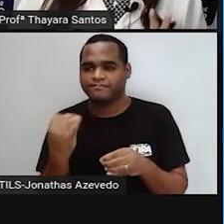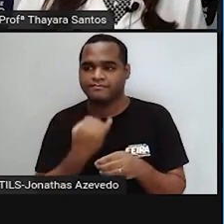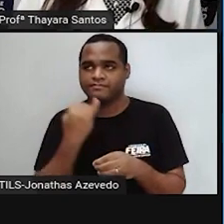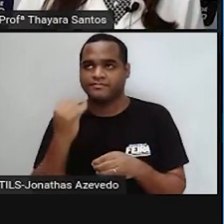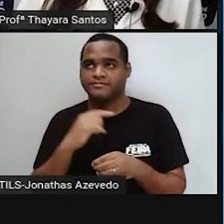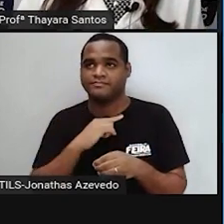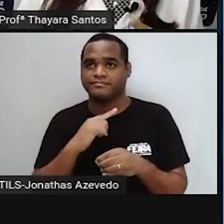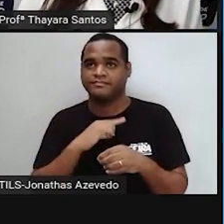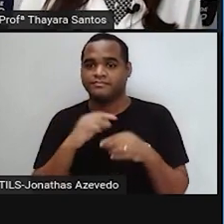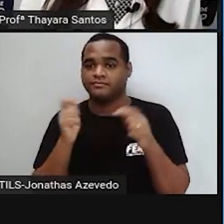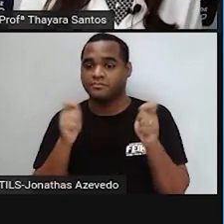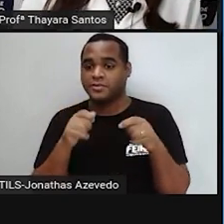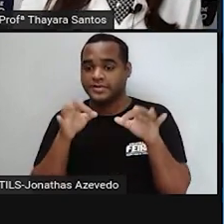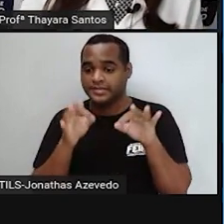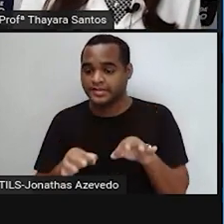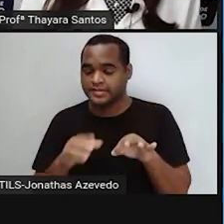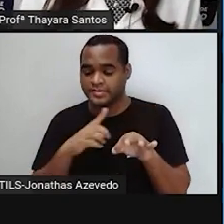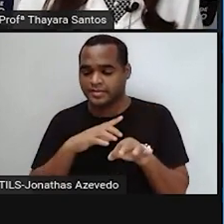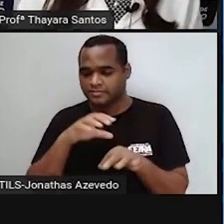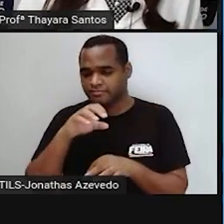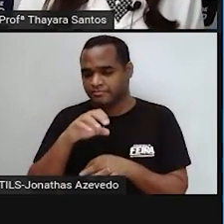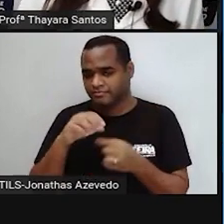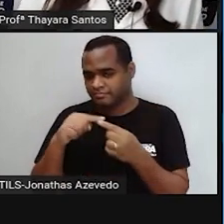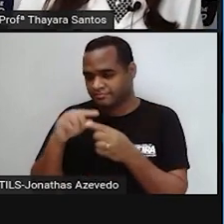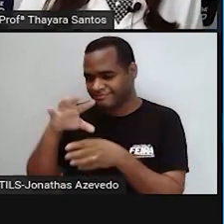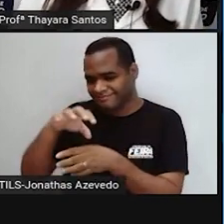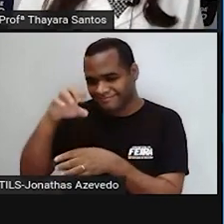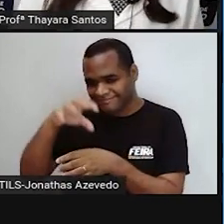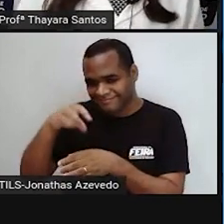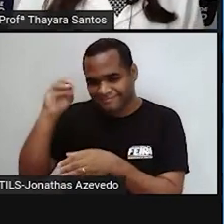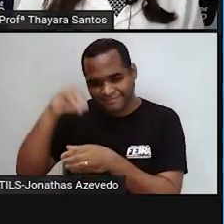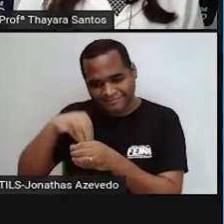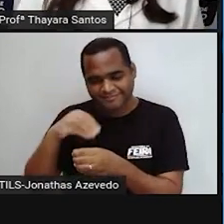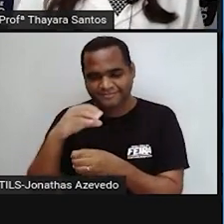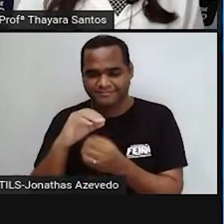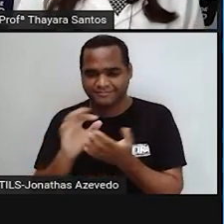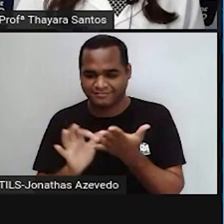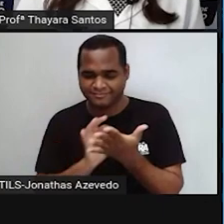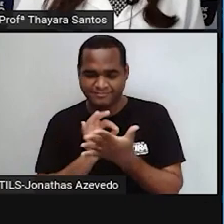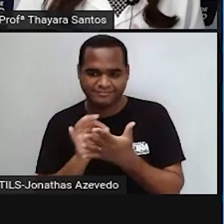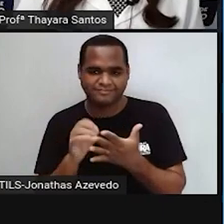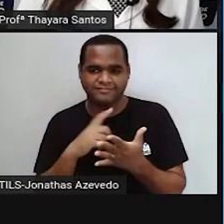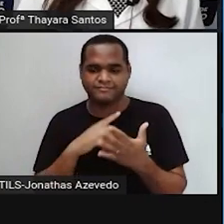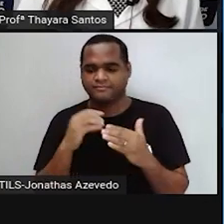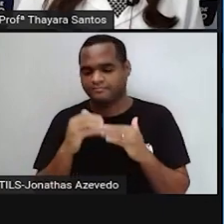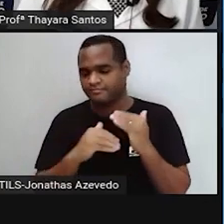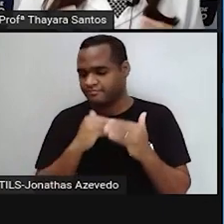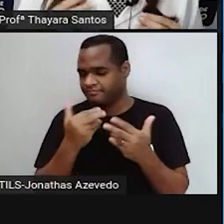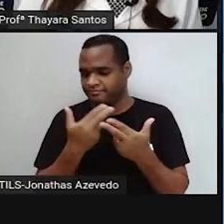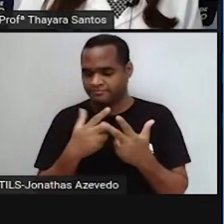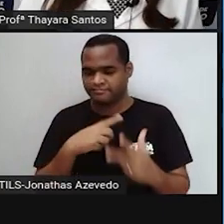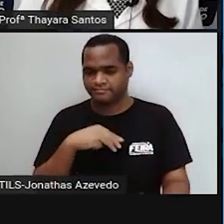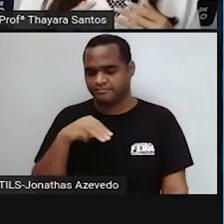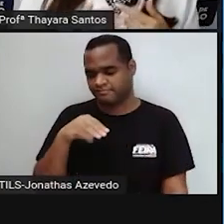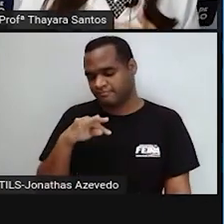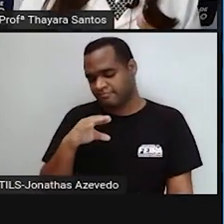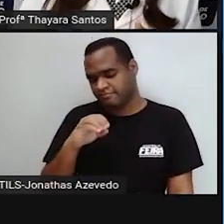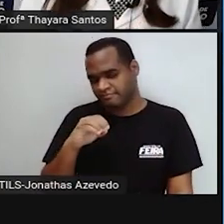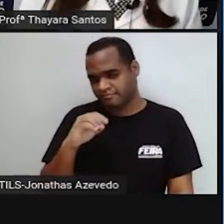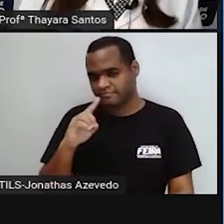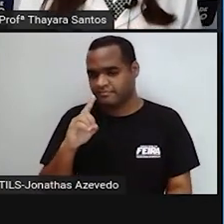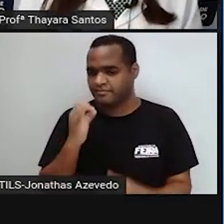realizar a respiração celular. E nesse processo de respiração celular, a mitocôndria produz